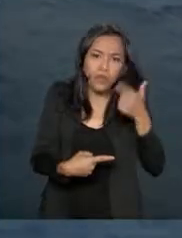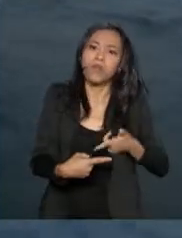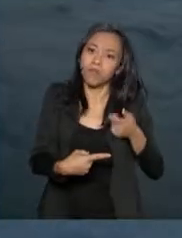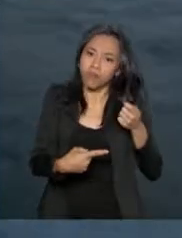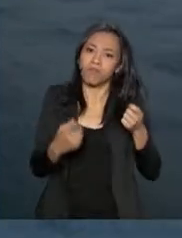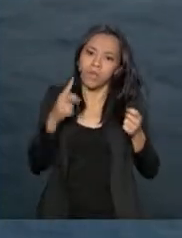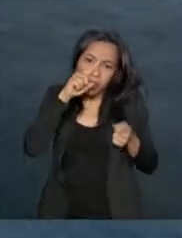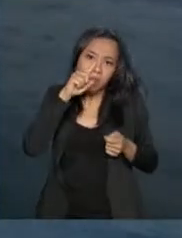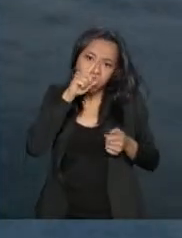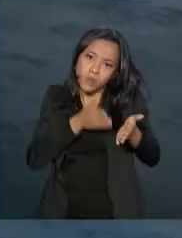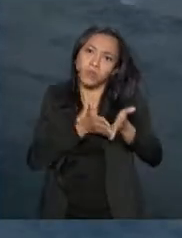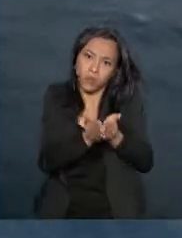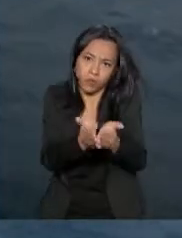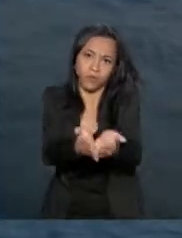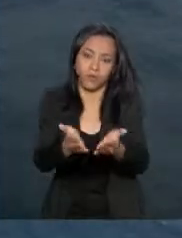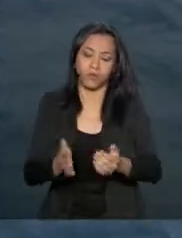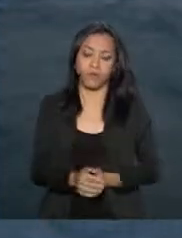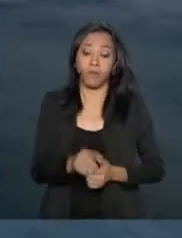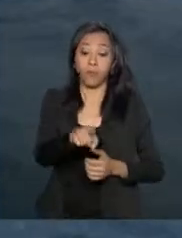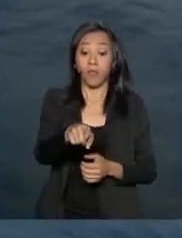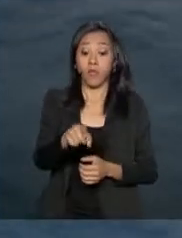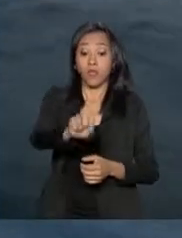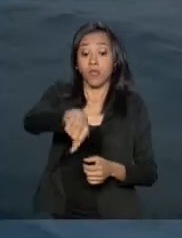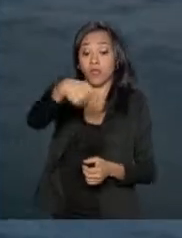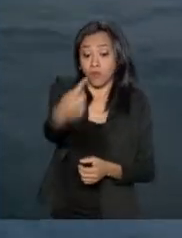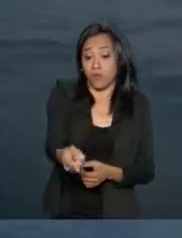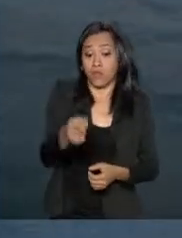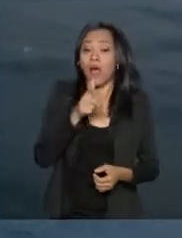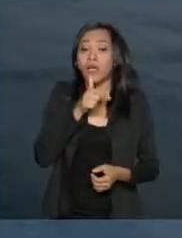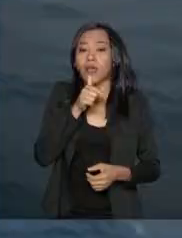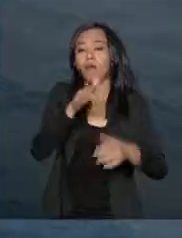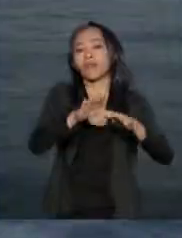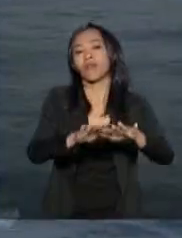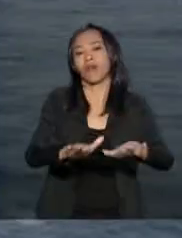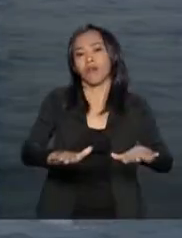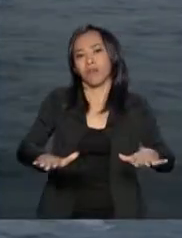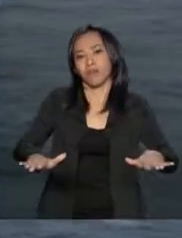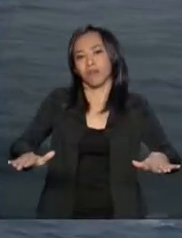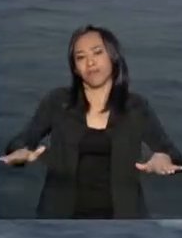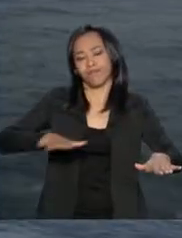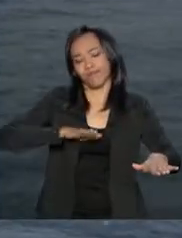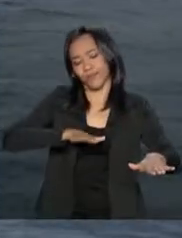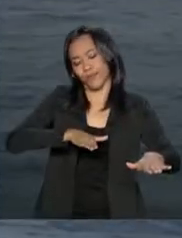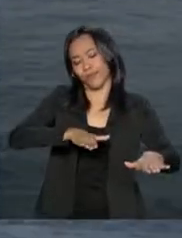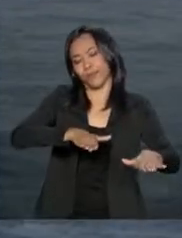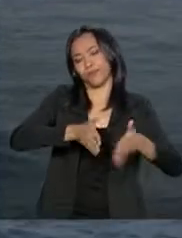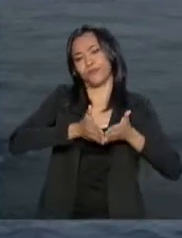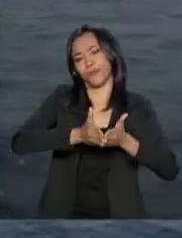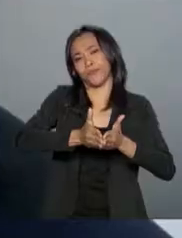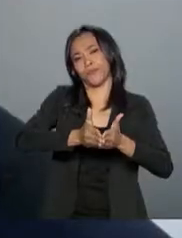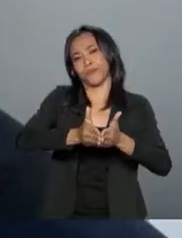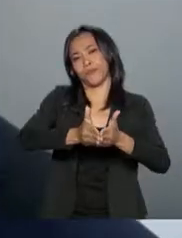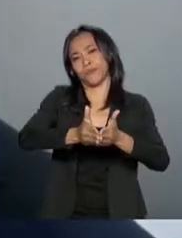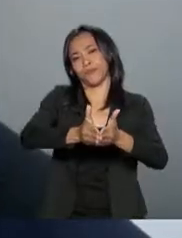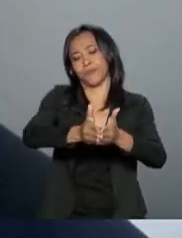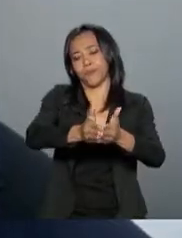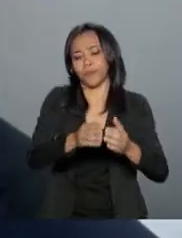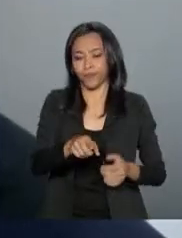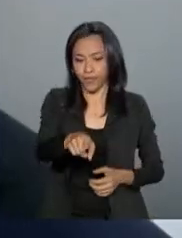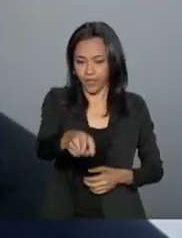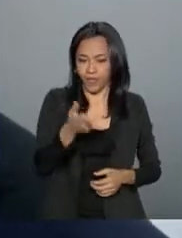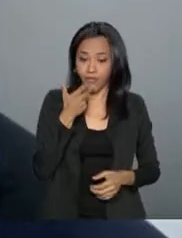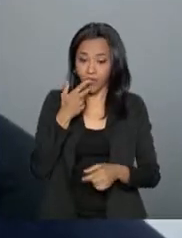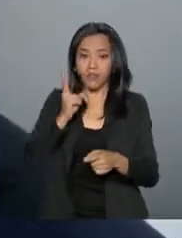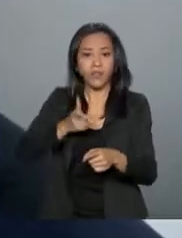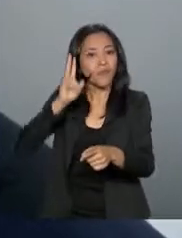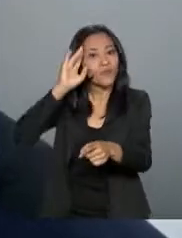navio. Nas últimas horas de navegação, águas mais calmas de novo e a expectativa sobe. Sempre foi um sonho